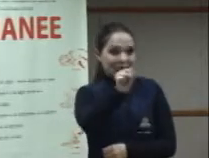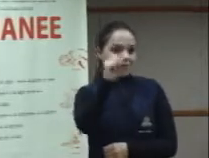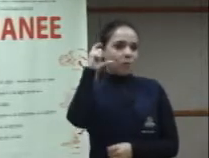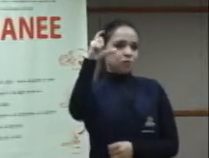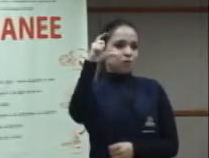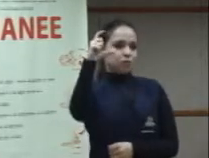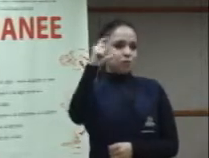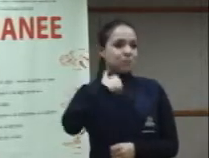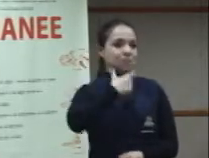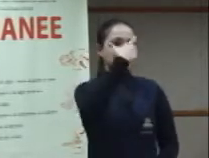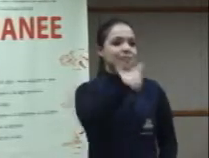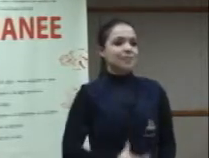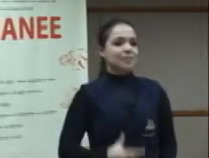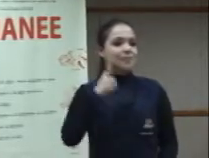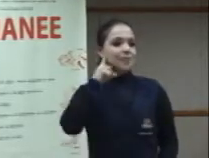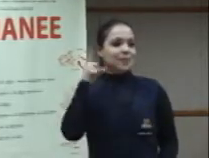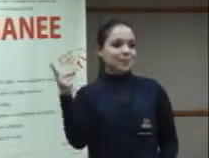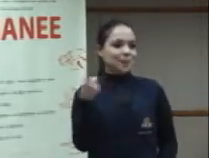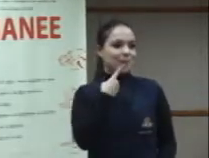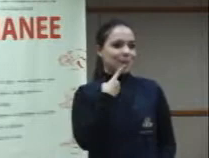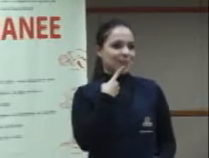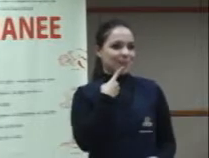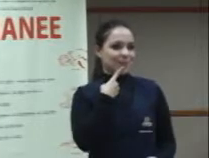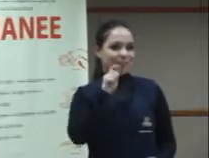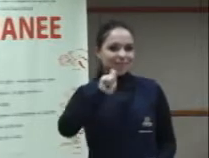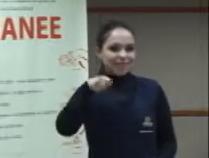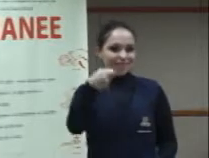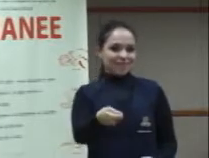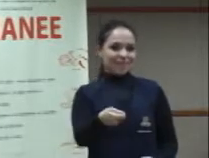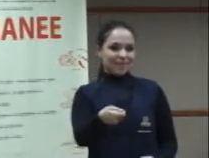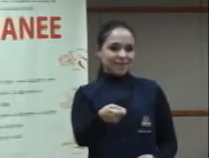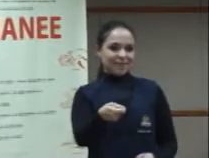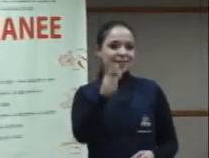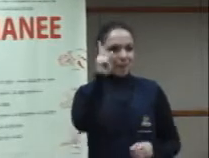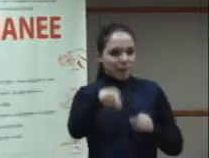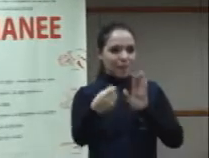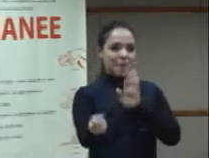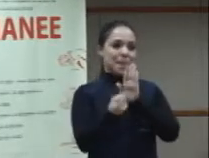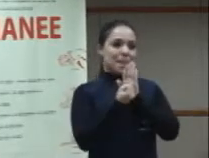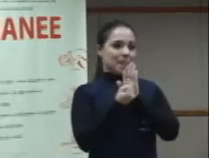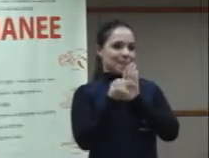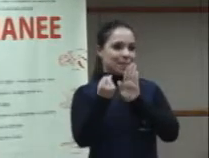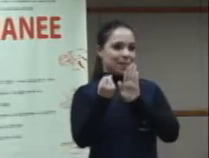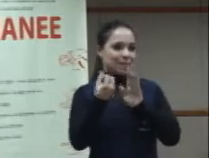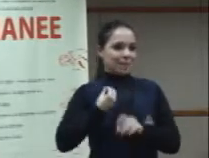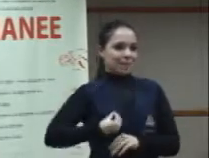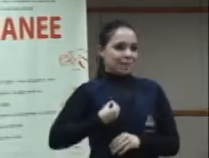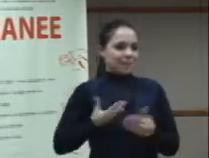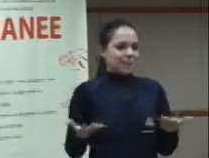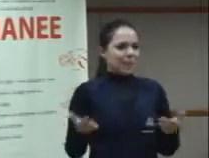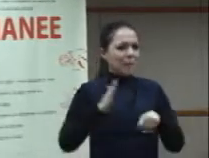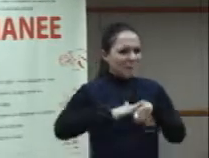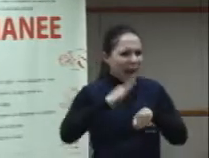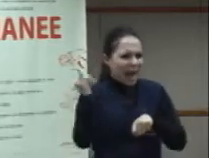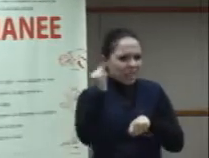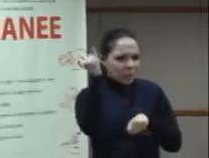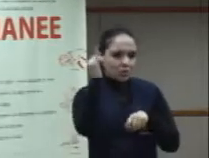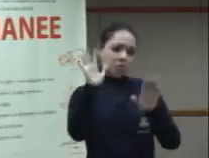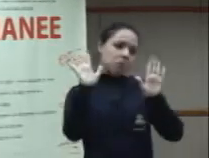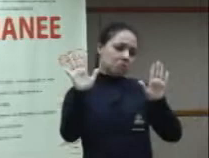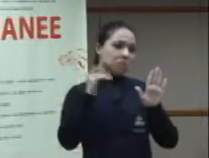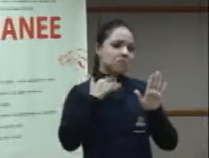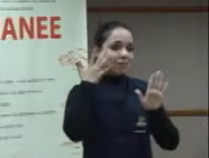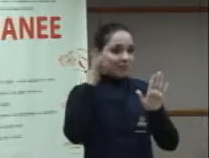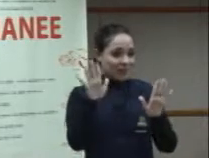referenciando-se a pessoa dele que essa é a maior marca que ele tem talvez não a mais importante mas a maior